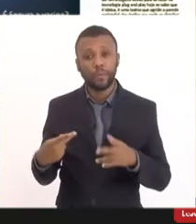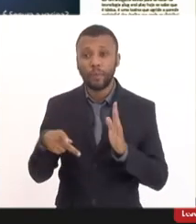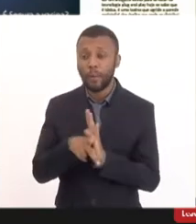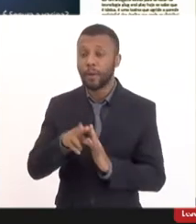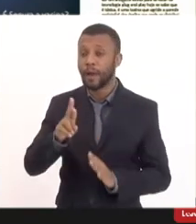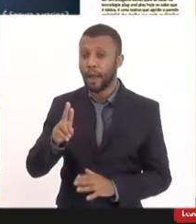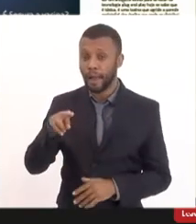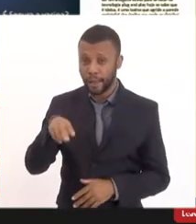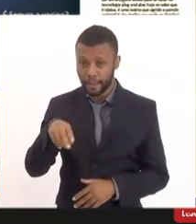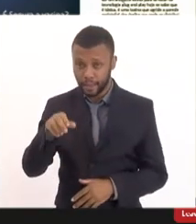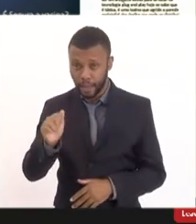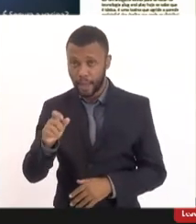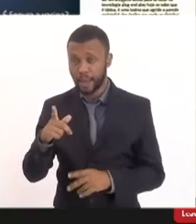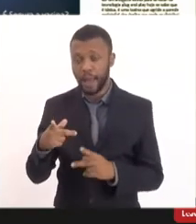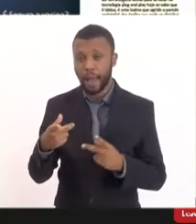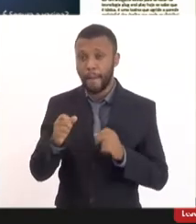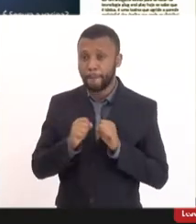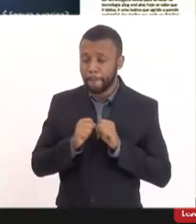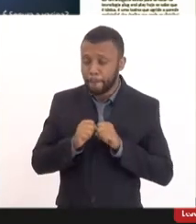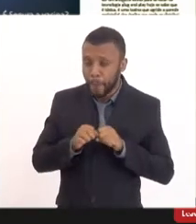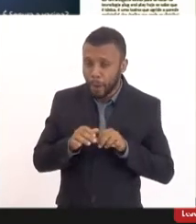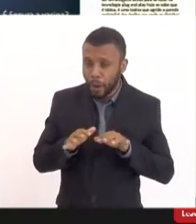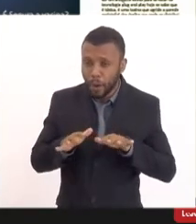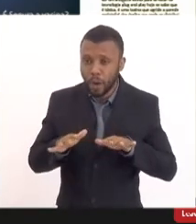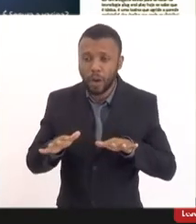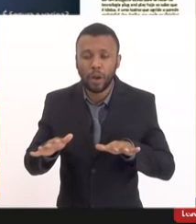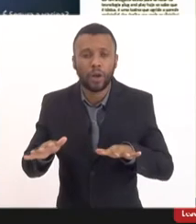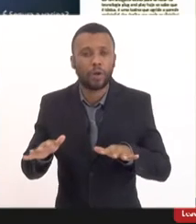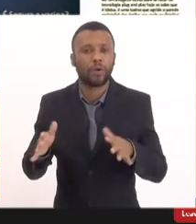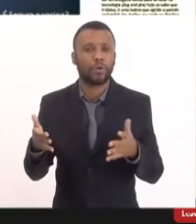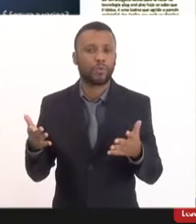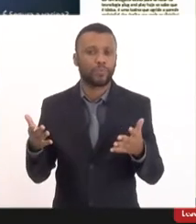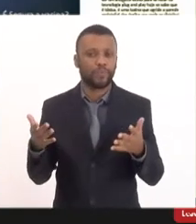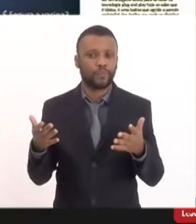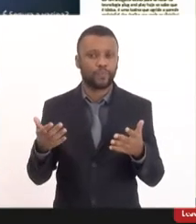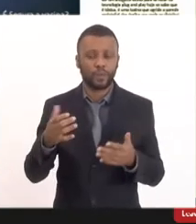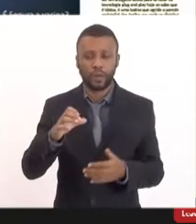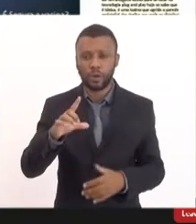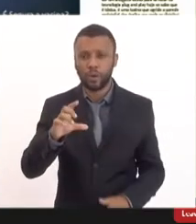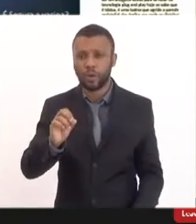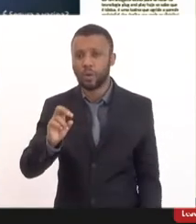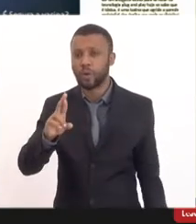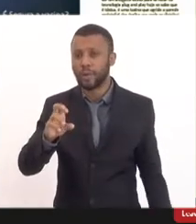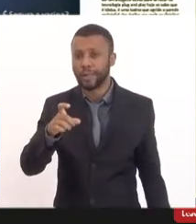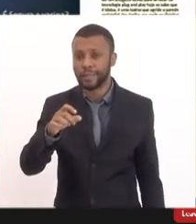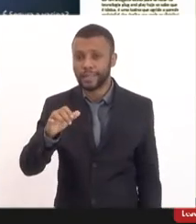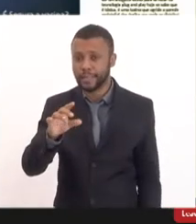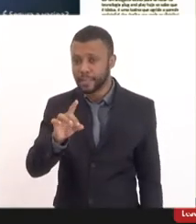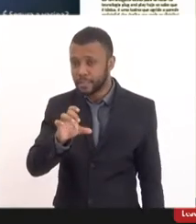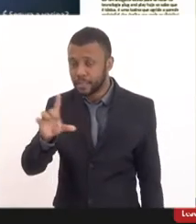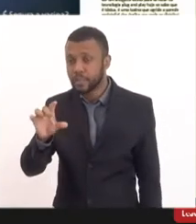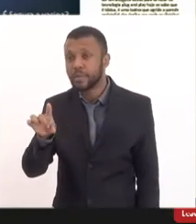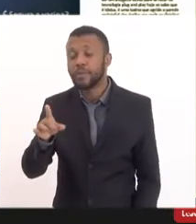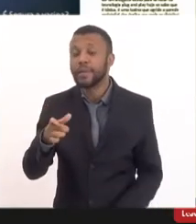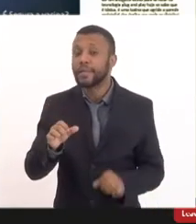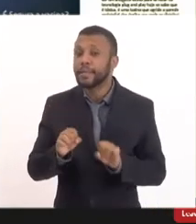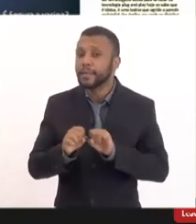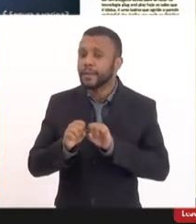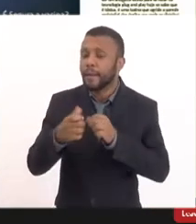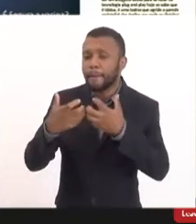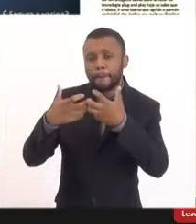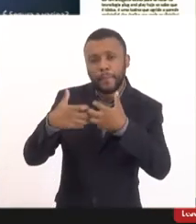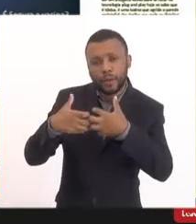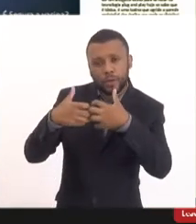está ali ele é modificado a uracila eles trocam pelo pseudoricidil e aí esse mecanismo desativa os nossos sistemas